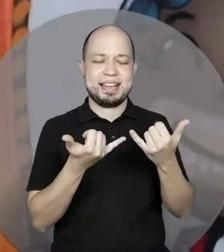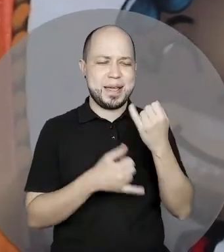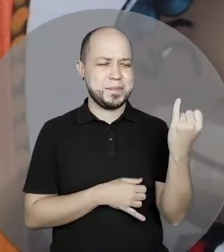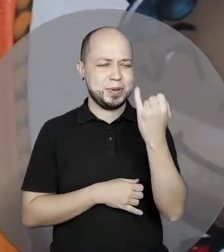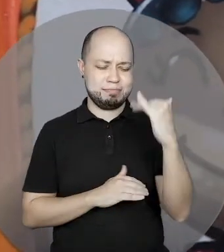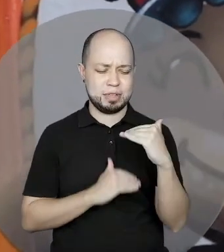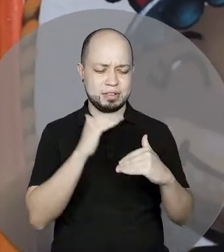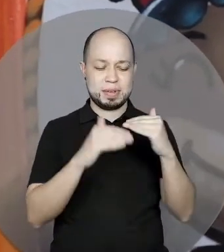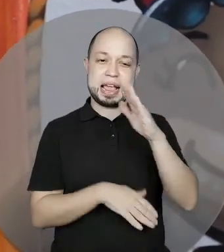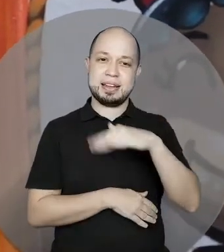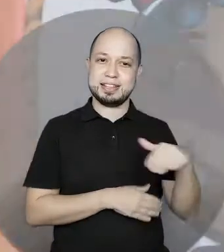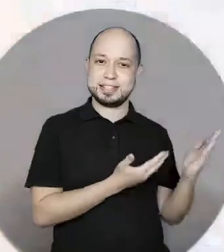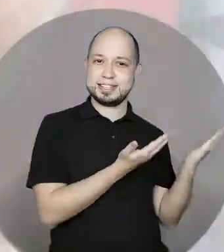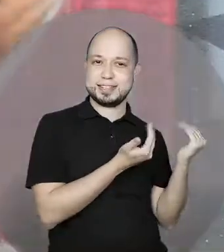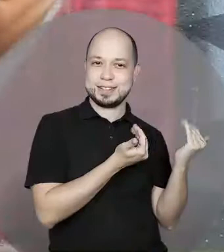e adolescentes.